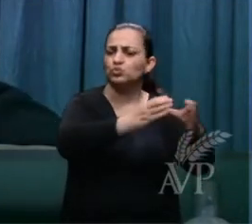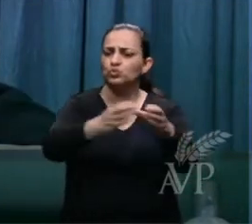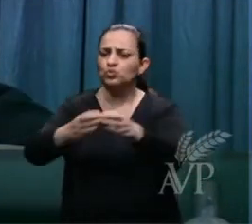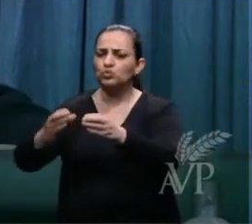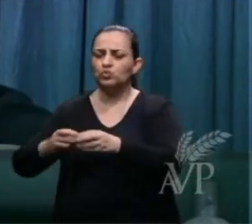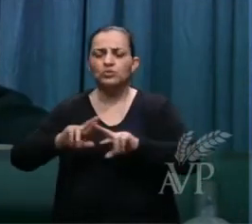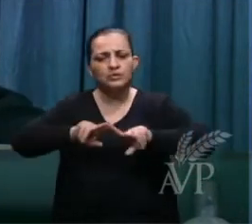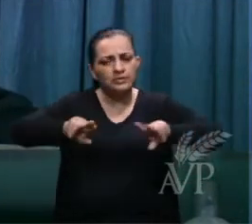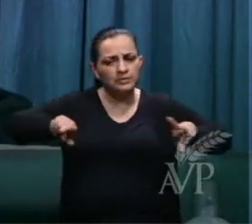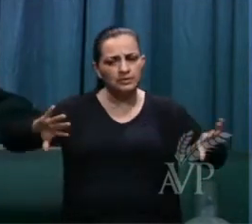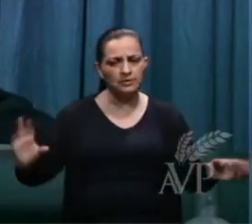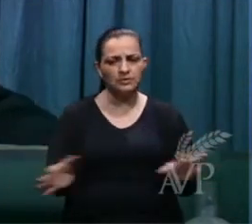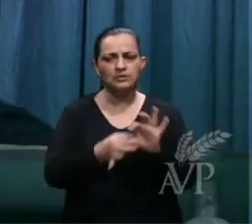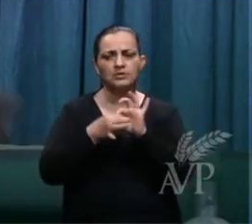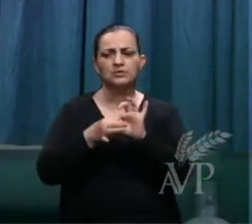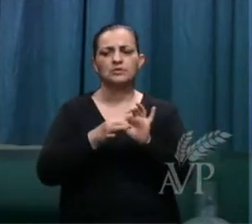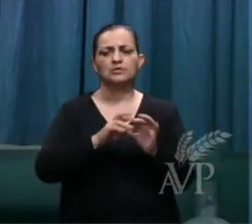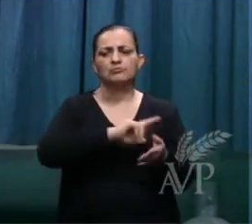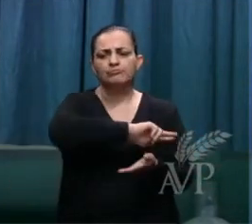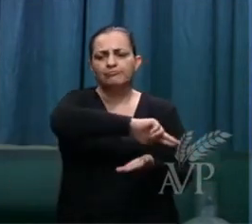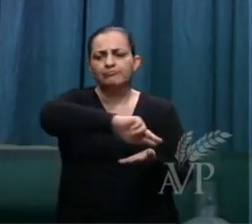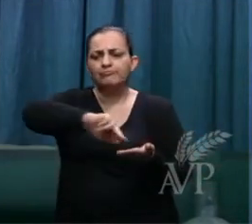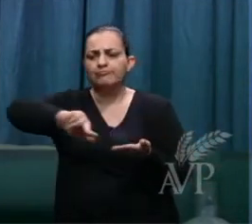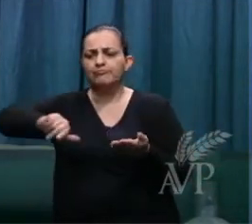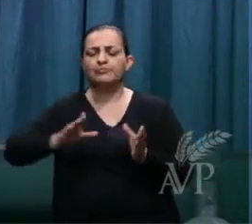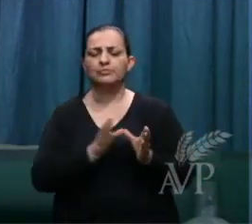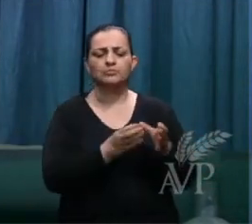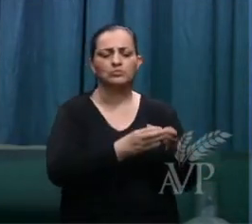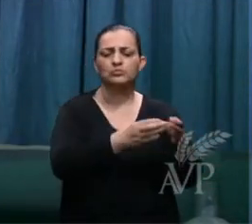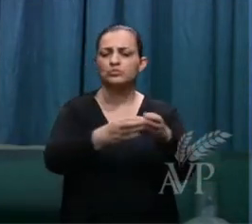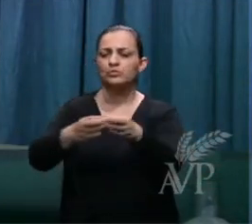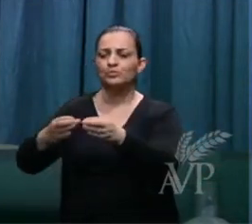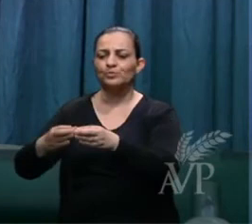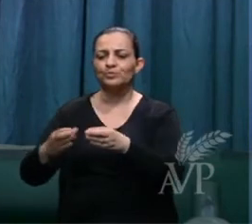há vários grupos diferentes